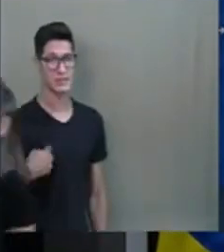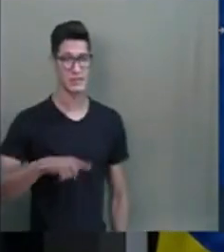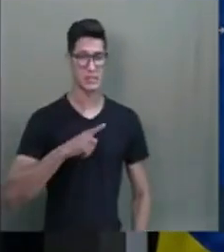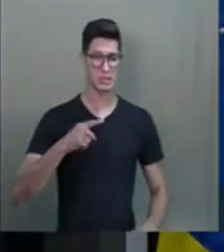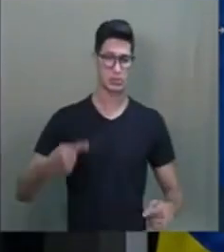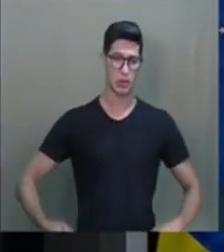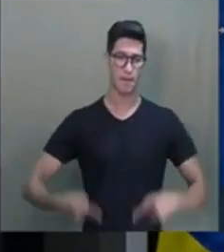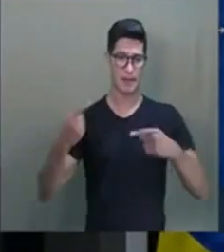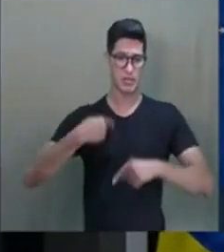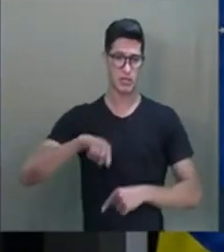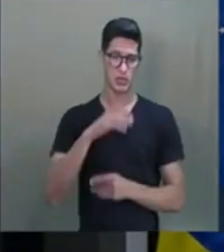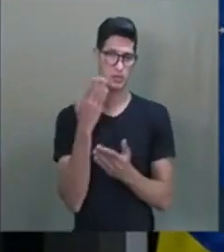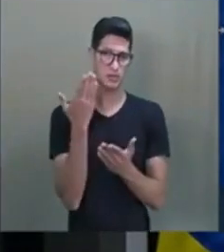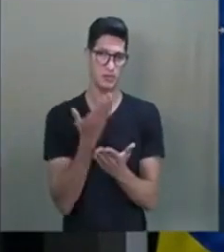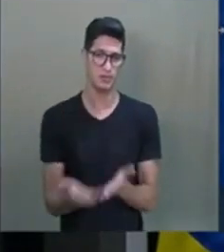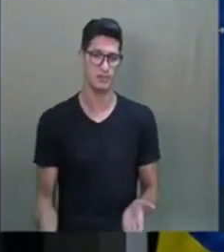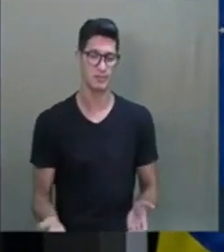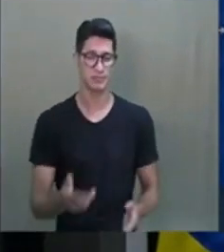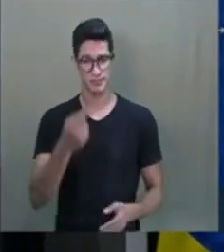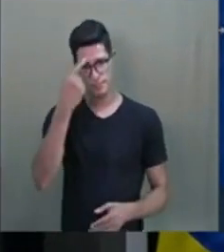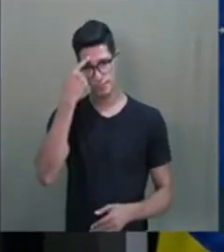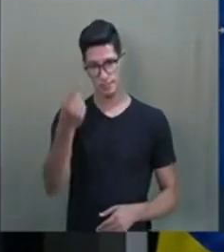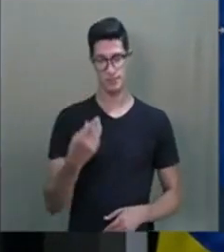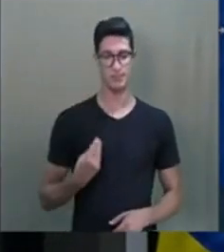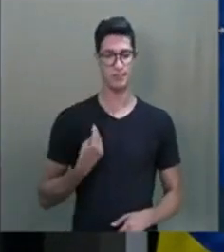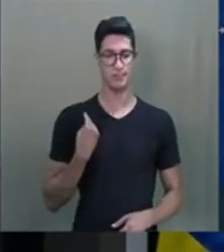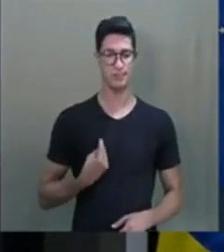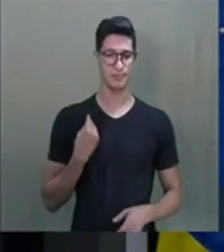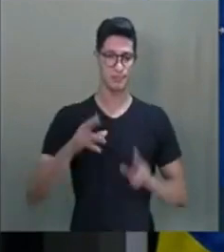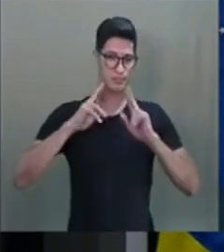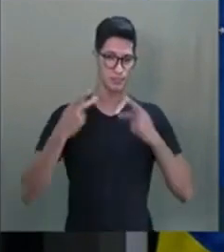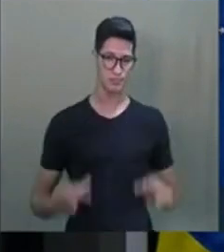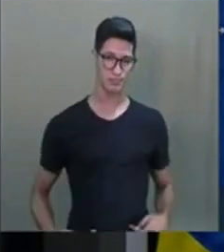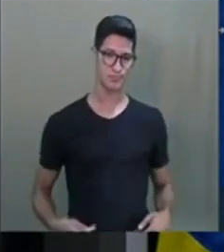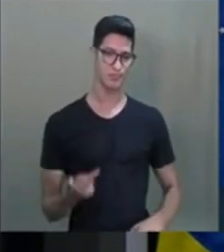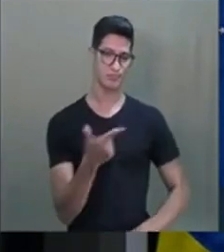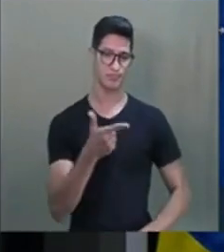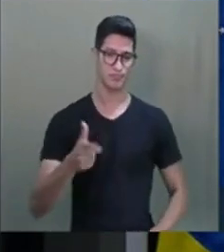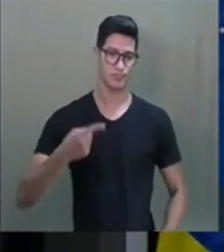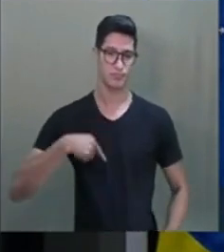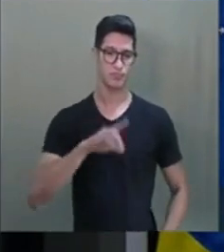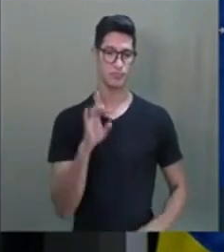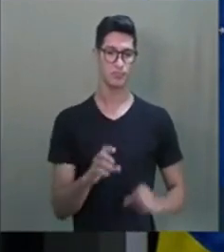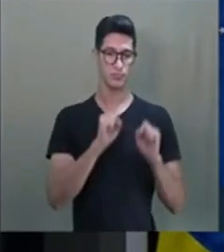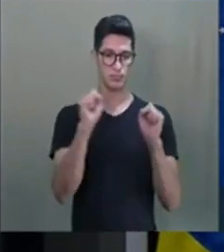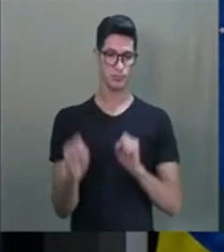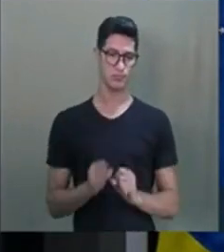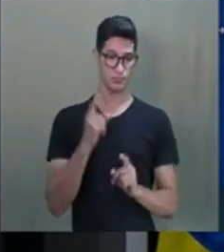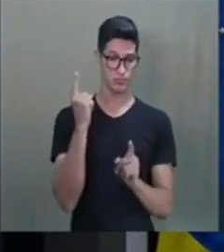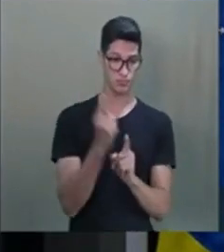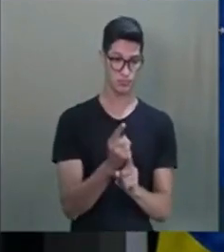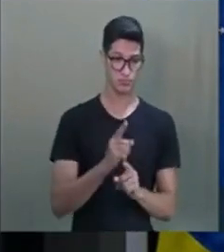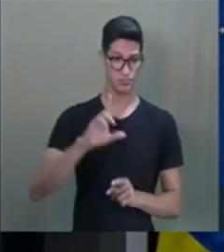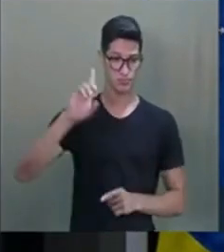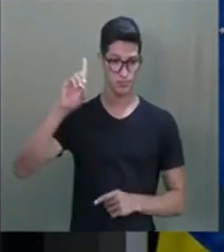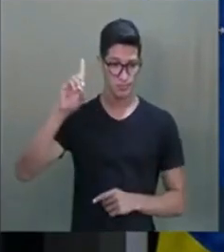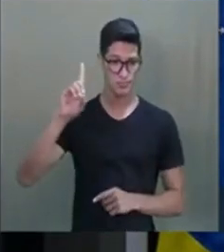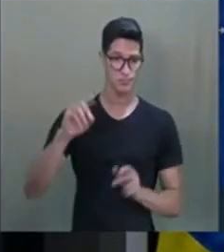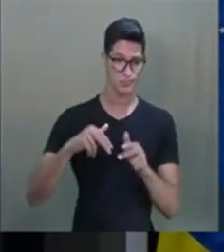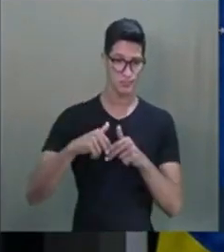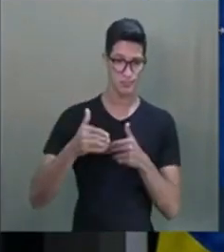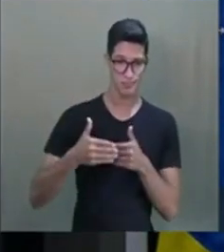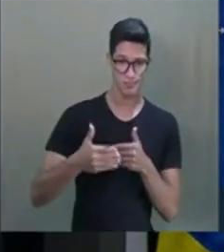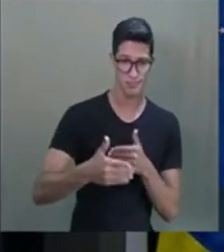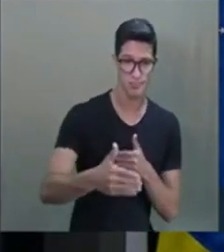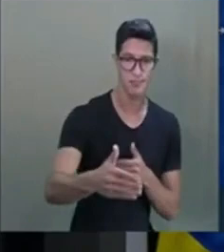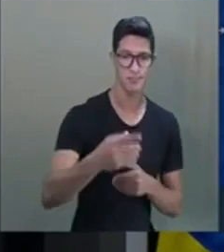nós realmente perdemos a noção da existência da humanidade. E nós só podemos encontrar Deus a partir